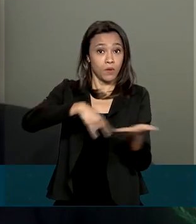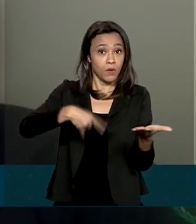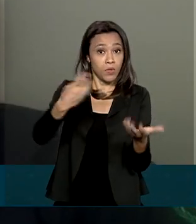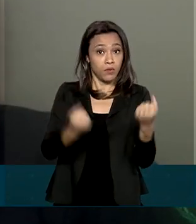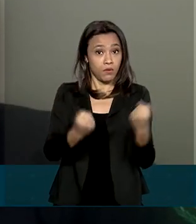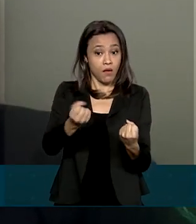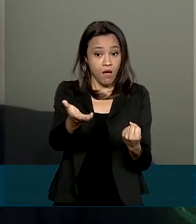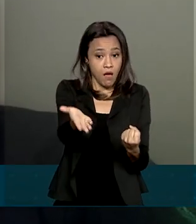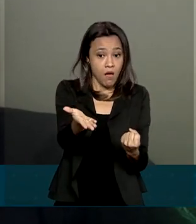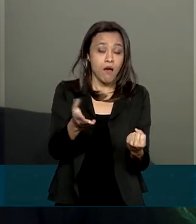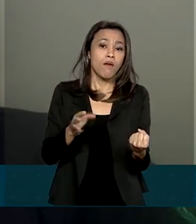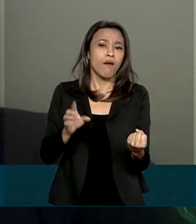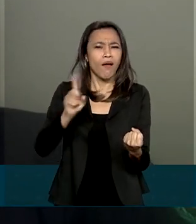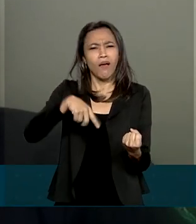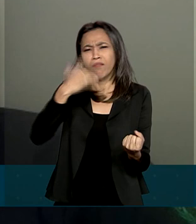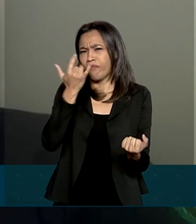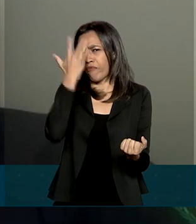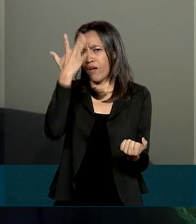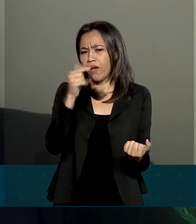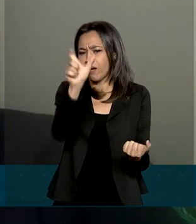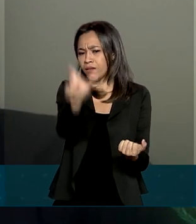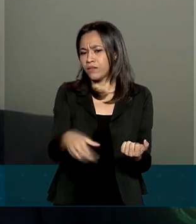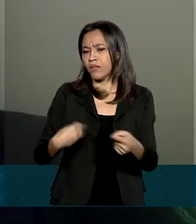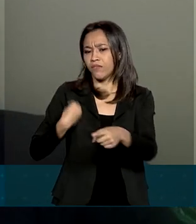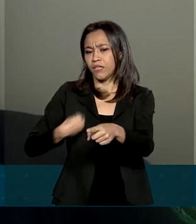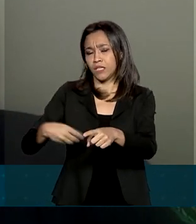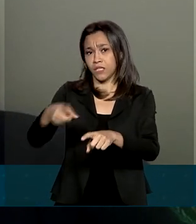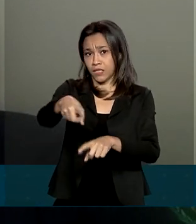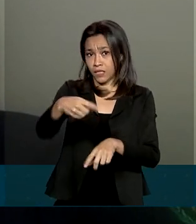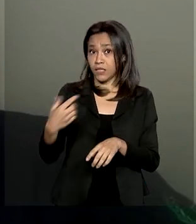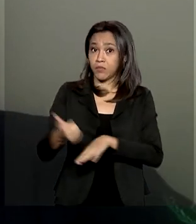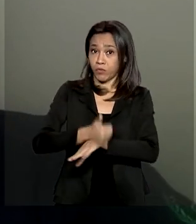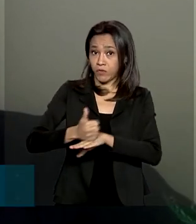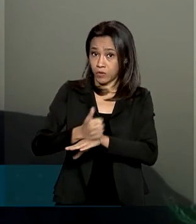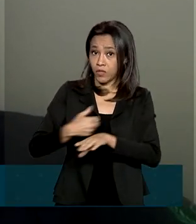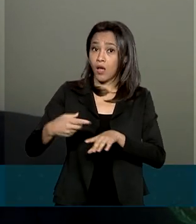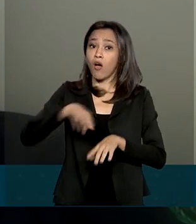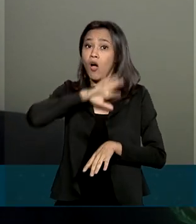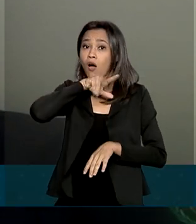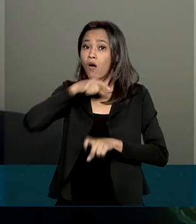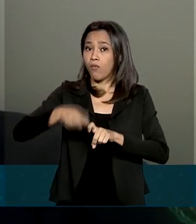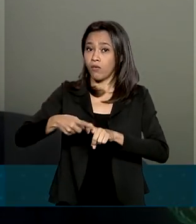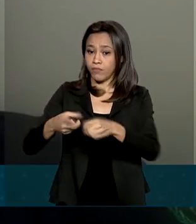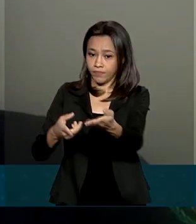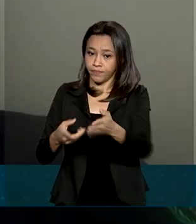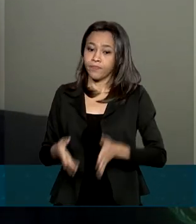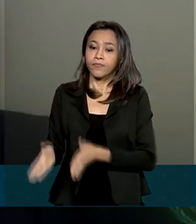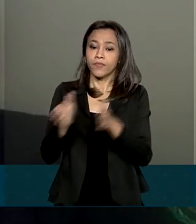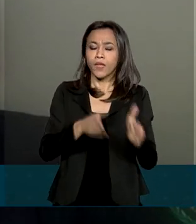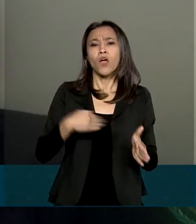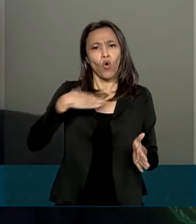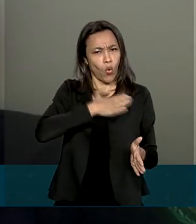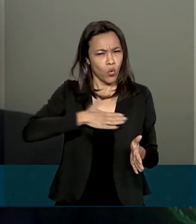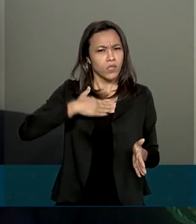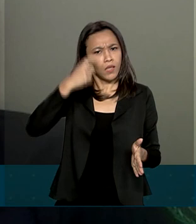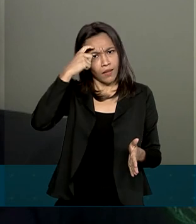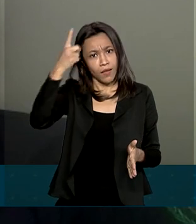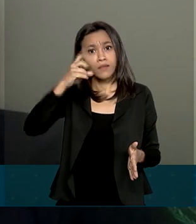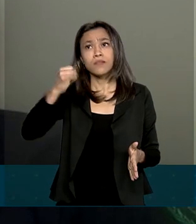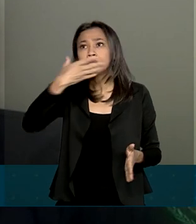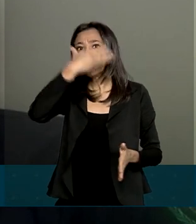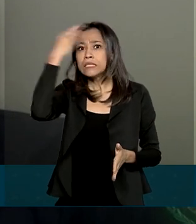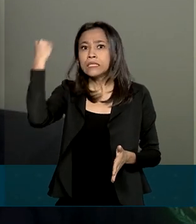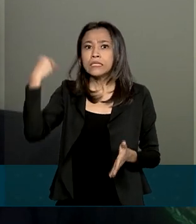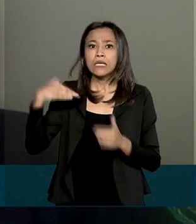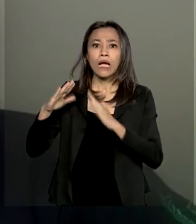facilidade na vida desse veterinário. Gostei muito da ideia, porque se caso, esquecendo a carteira de